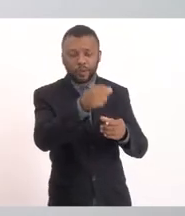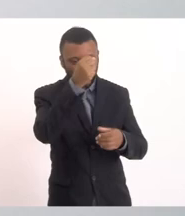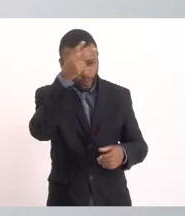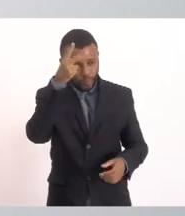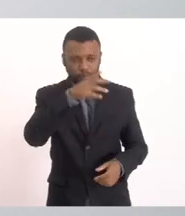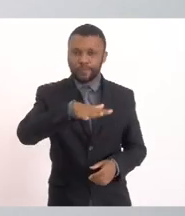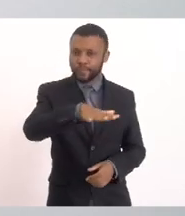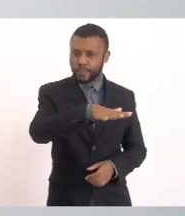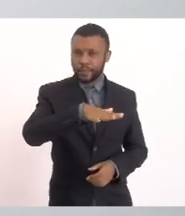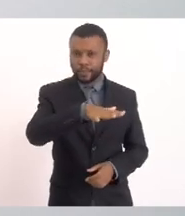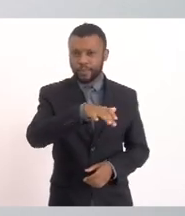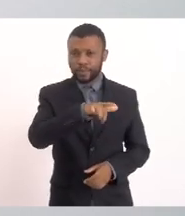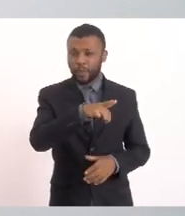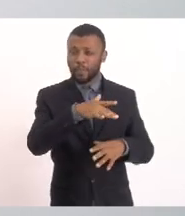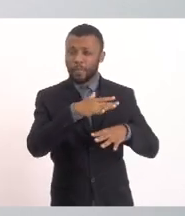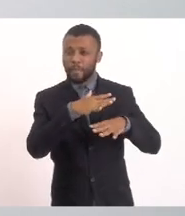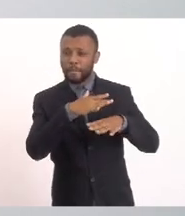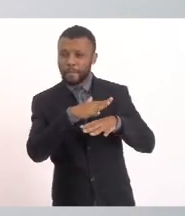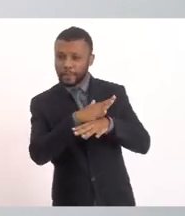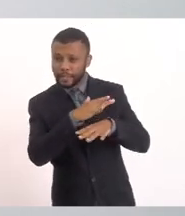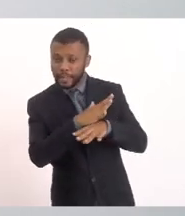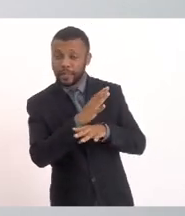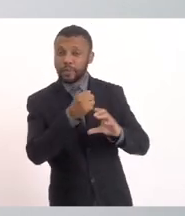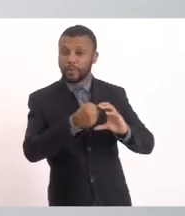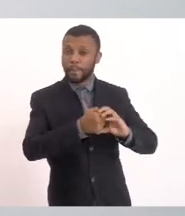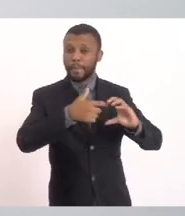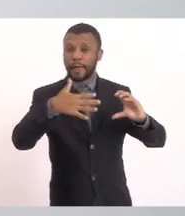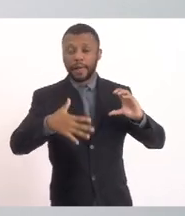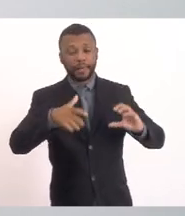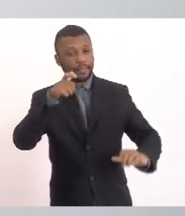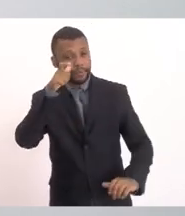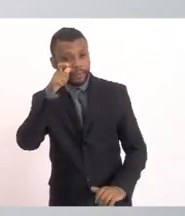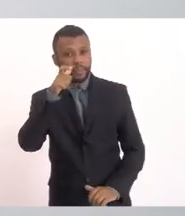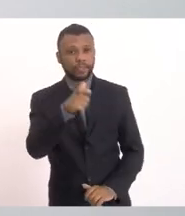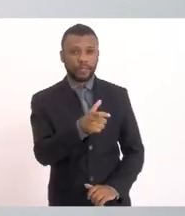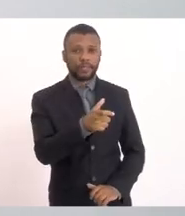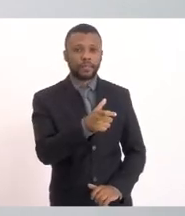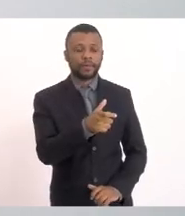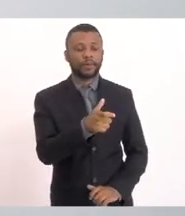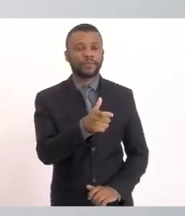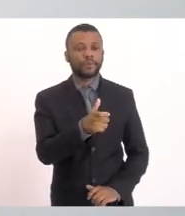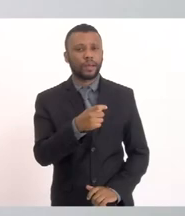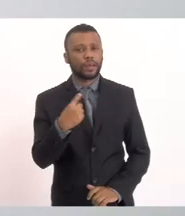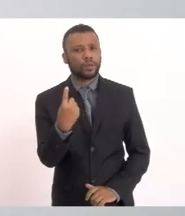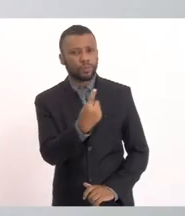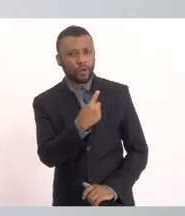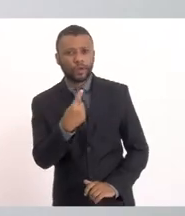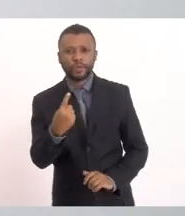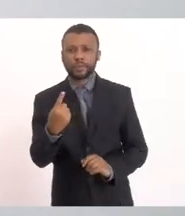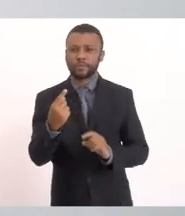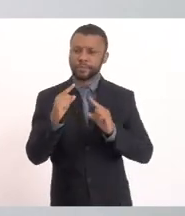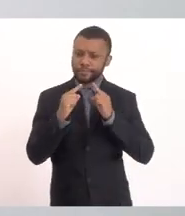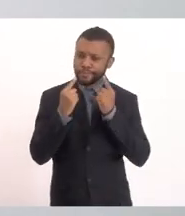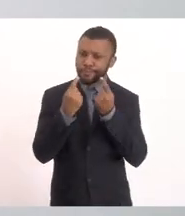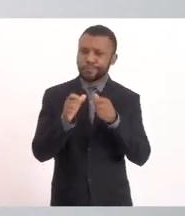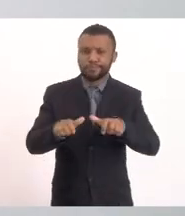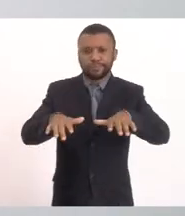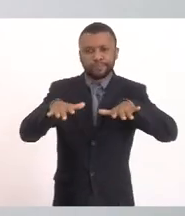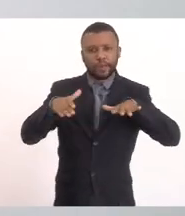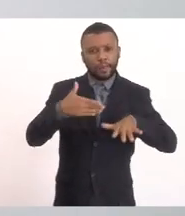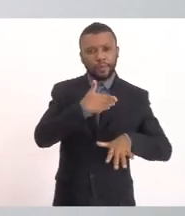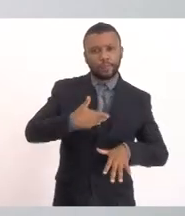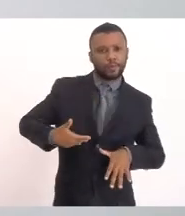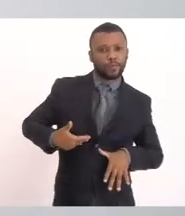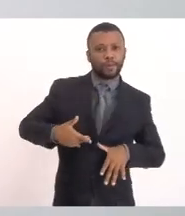é uma cidade Com uma característica muito interessante E a gente está aqui nessa audiência O que chamou